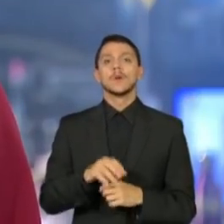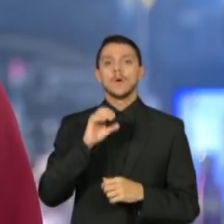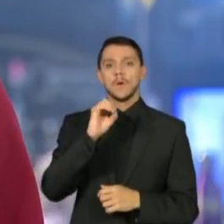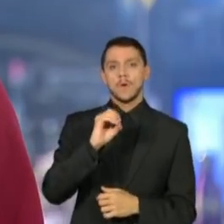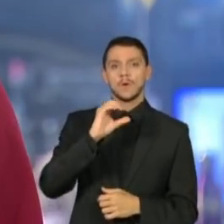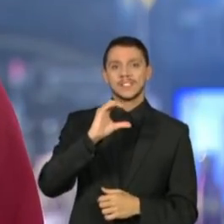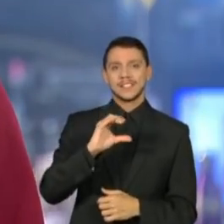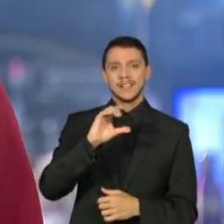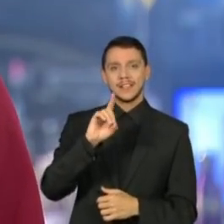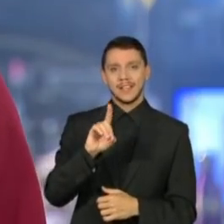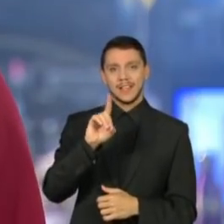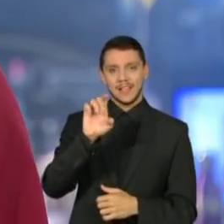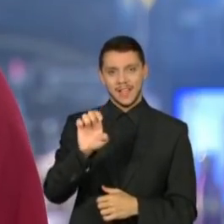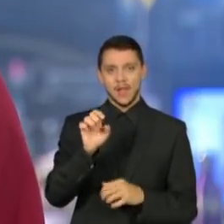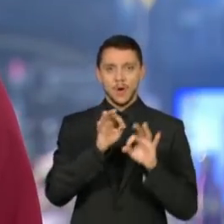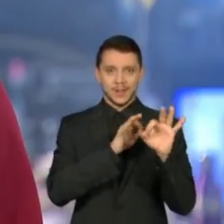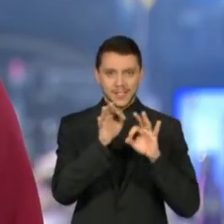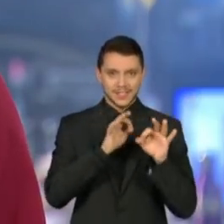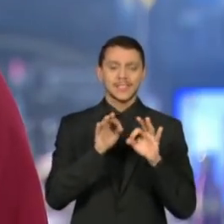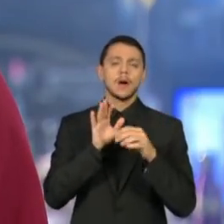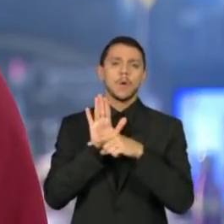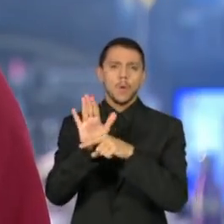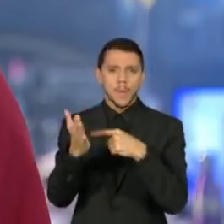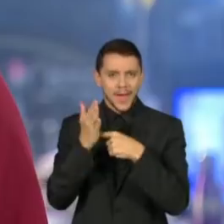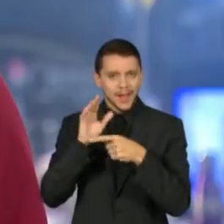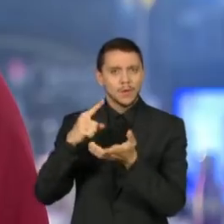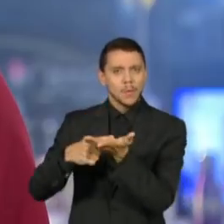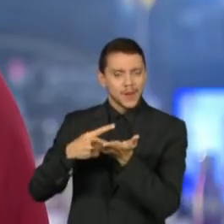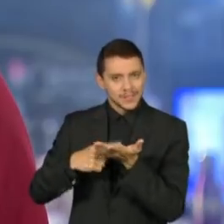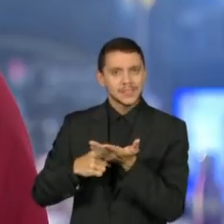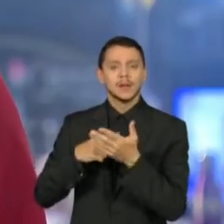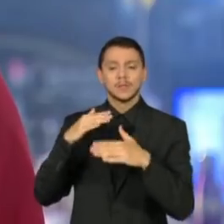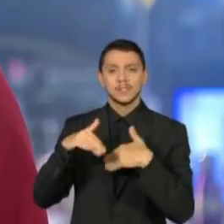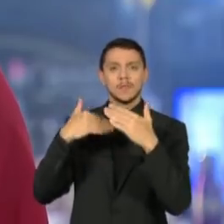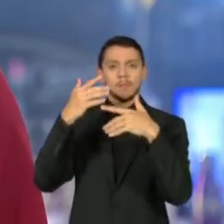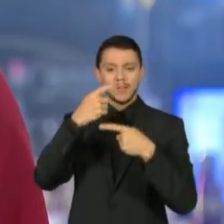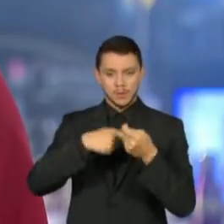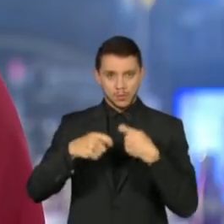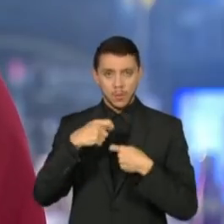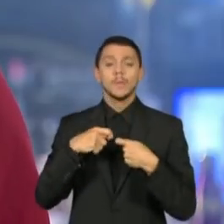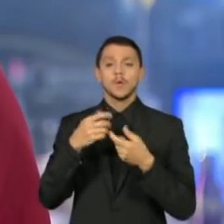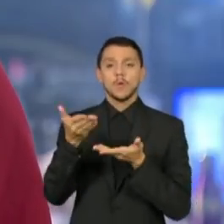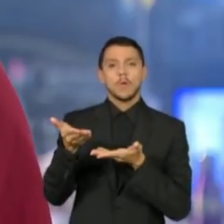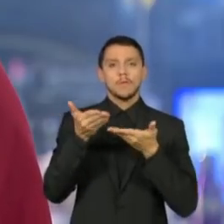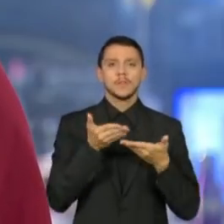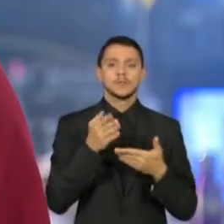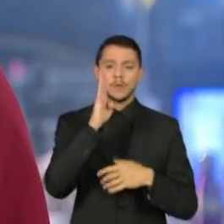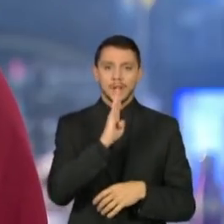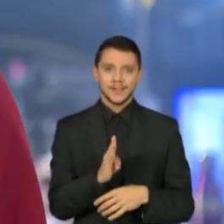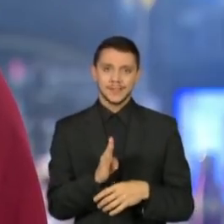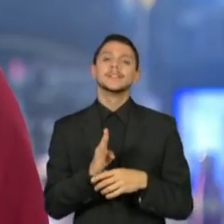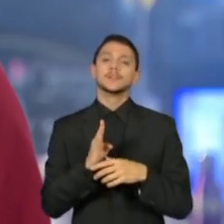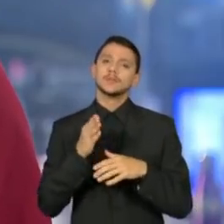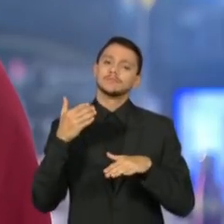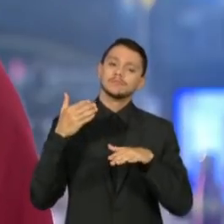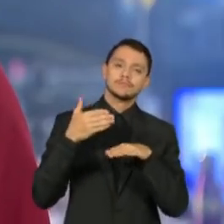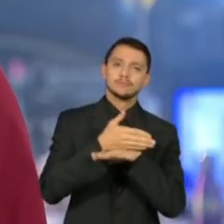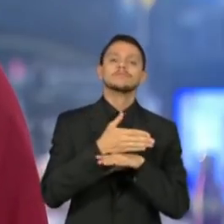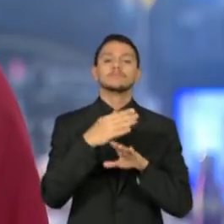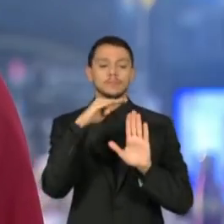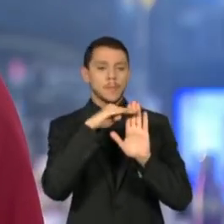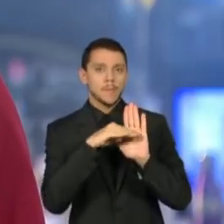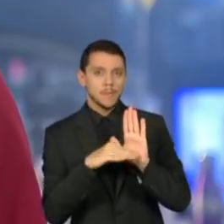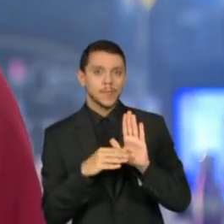Desenvolvimento Econômico convidou o Brasil a iniciar o processo de adesão ao bloco. Na carta convite, a